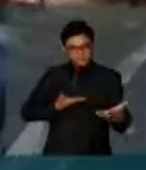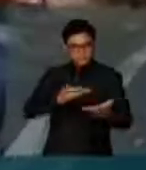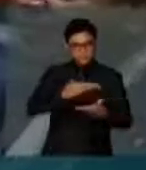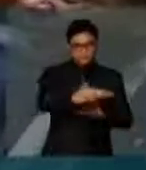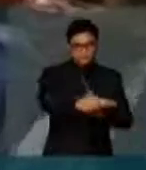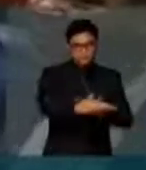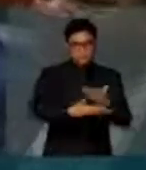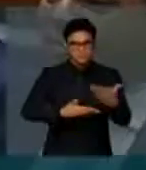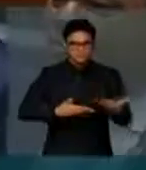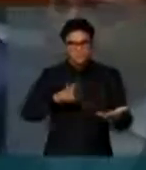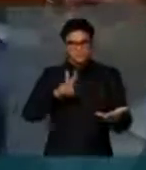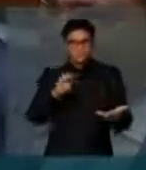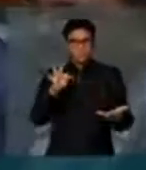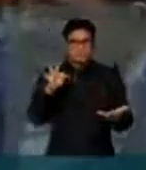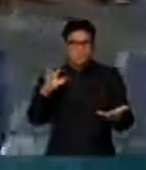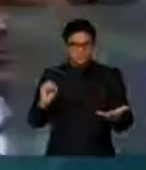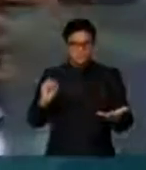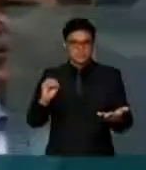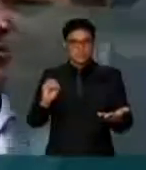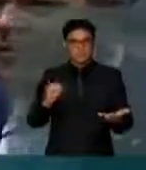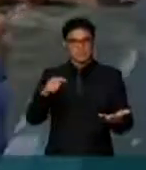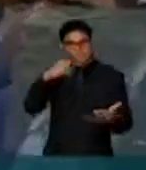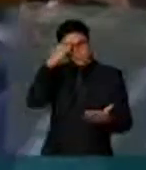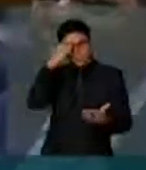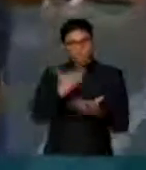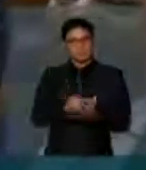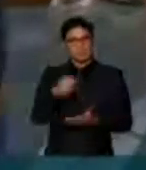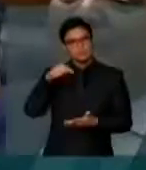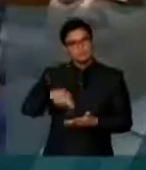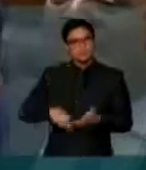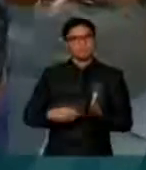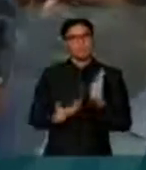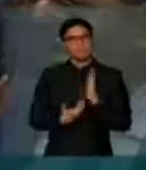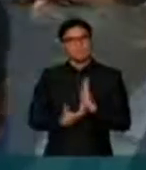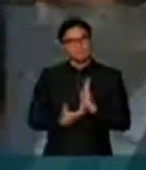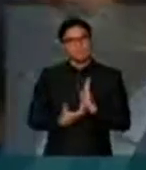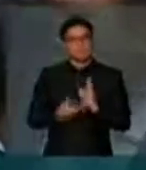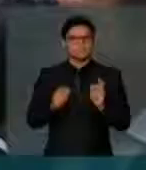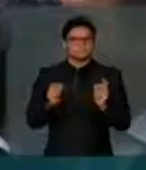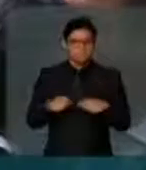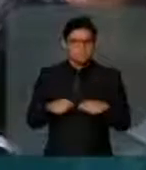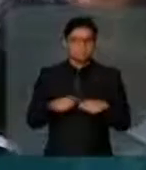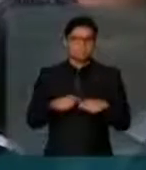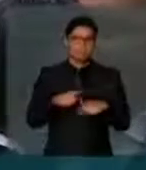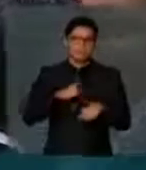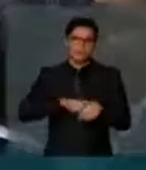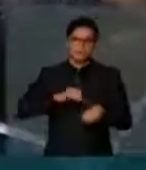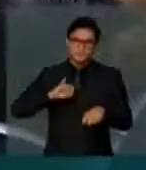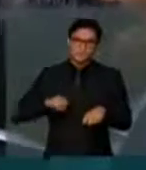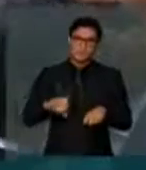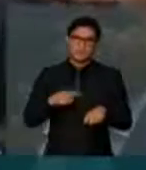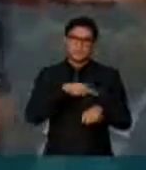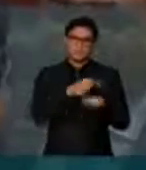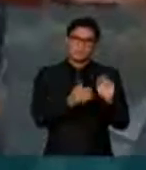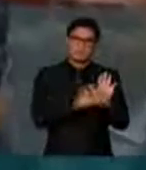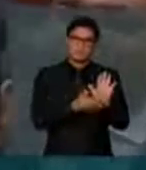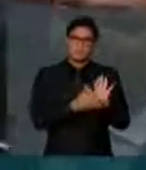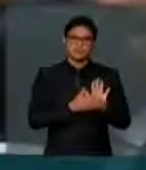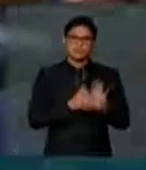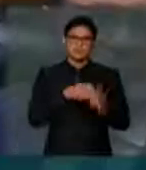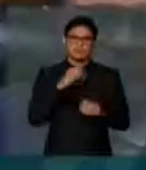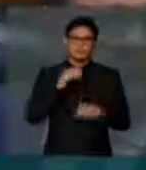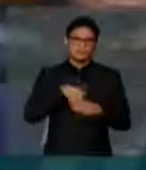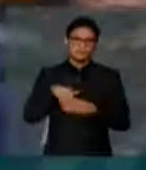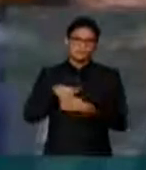visto para o turista, acho que esta casa merece dar uma oportunidade para o projeto que tramita na casa